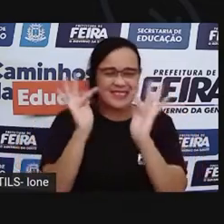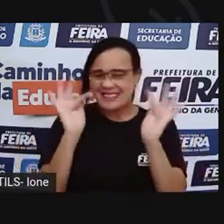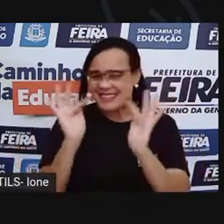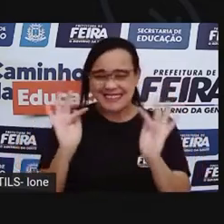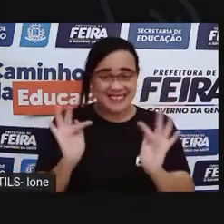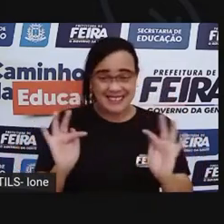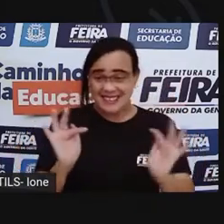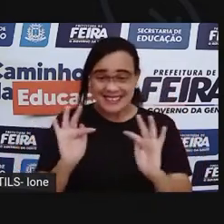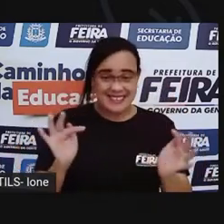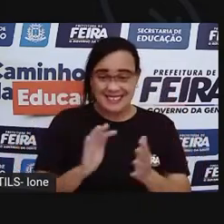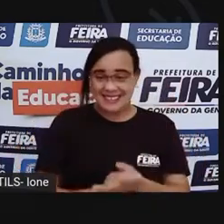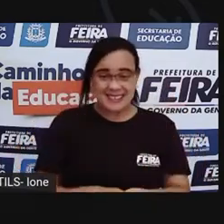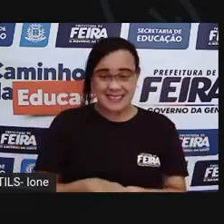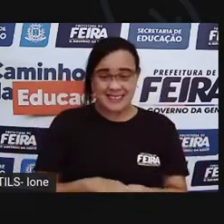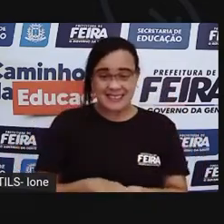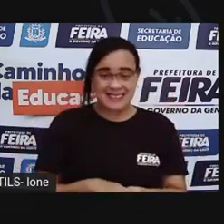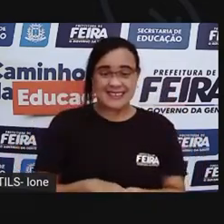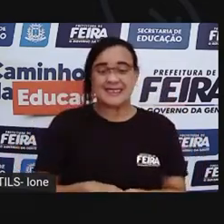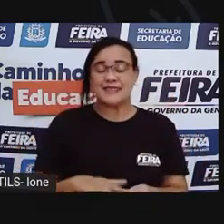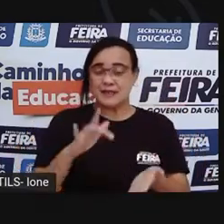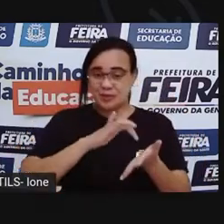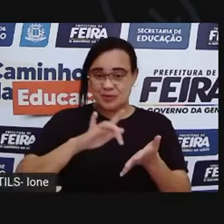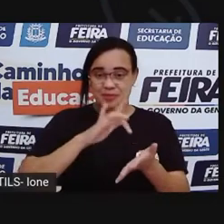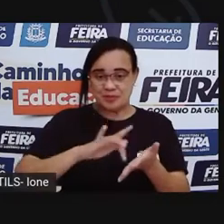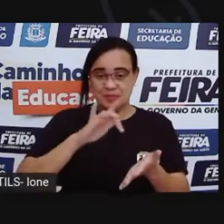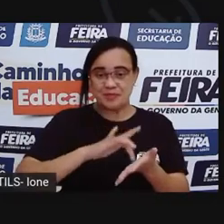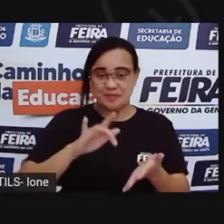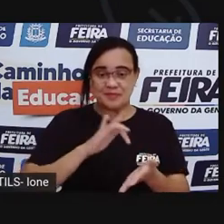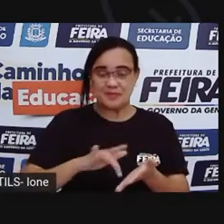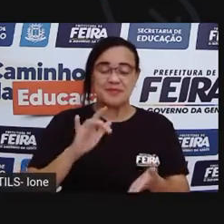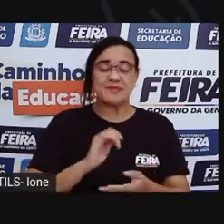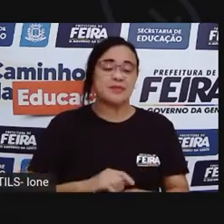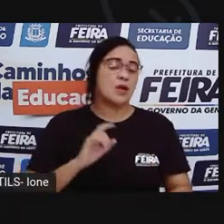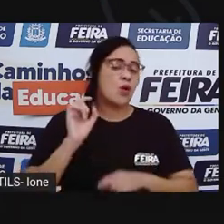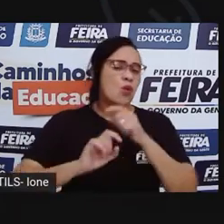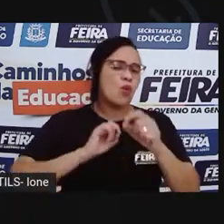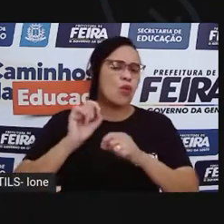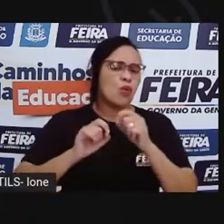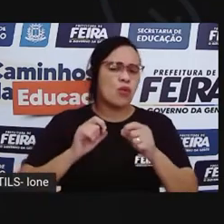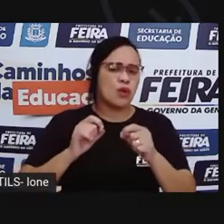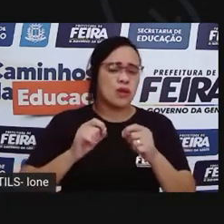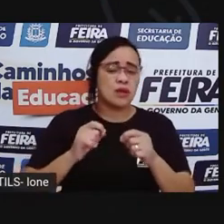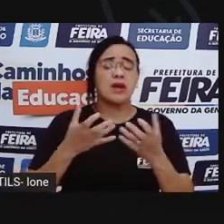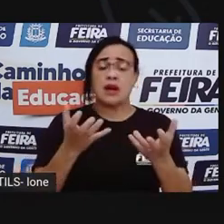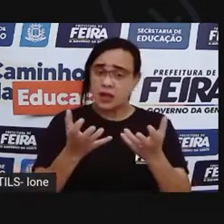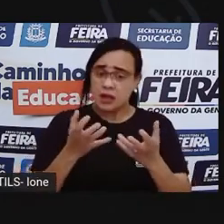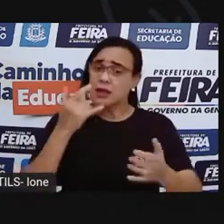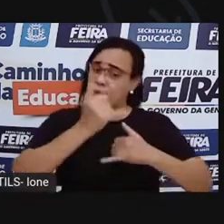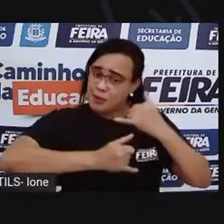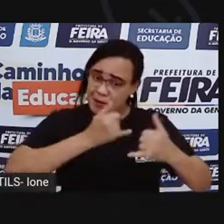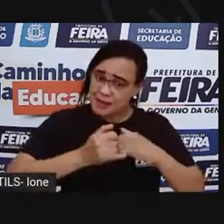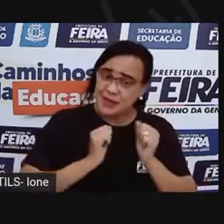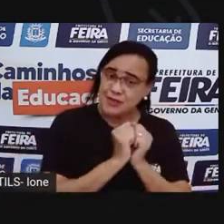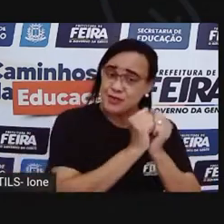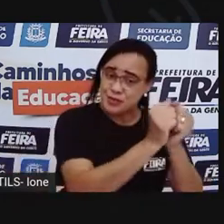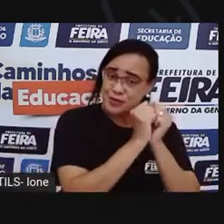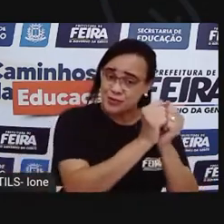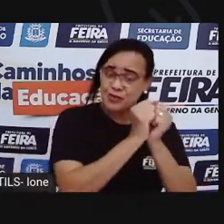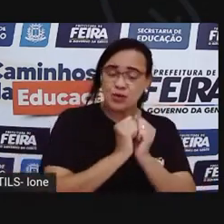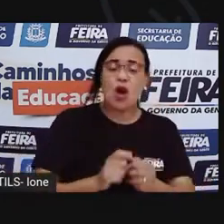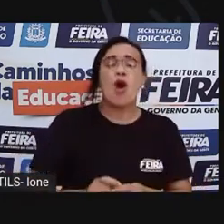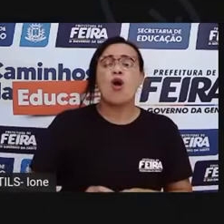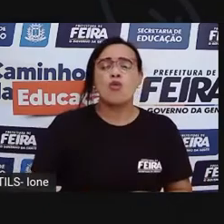trás do seu tablet para bebês. Tudo que ela queria era brincar com eles. As bolinhas de